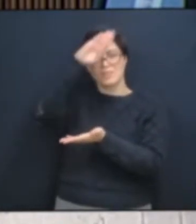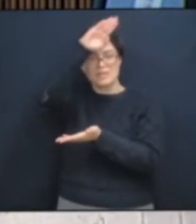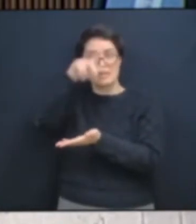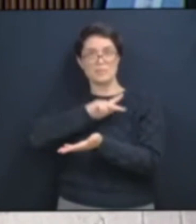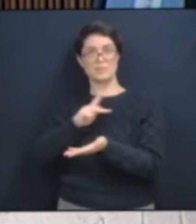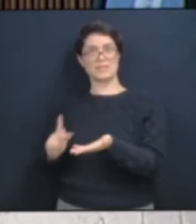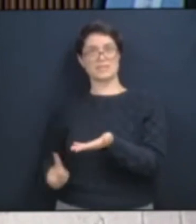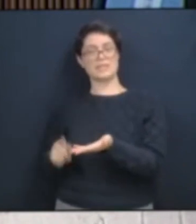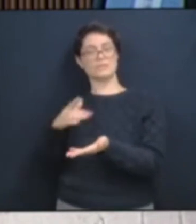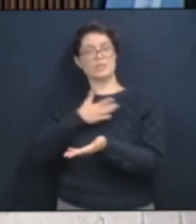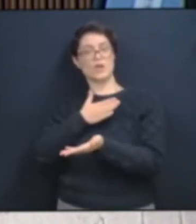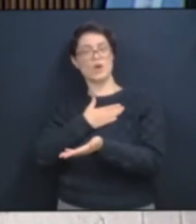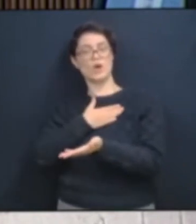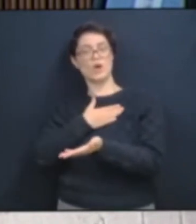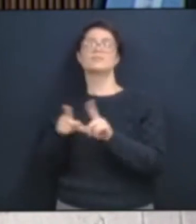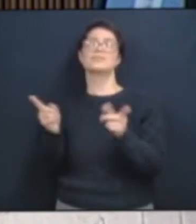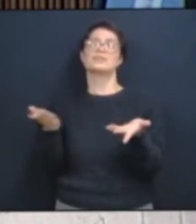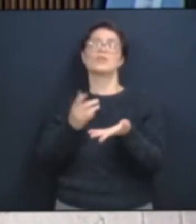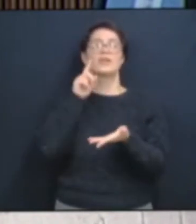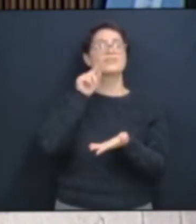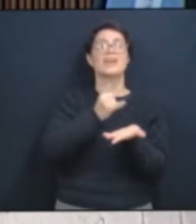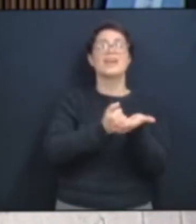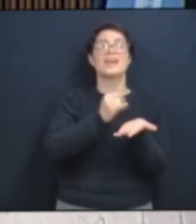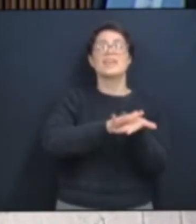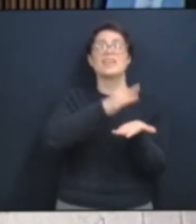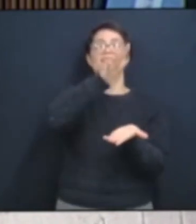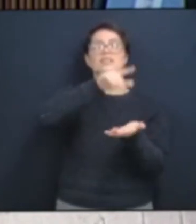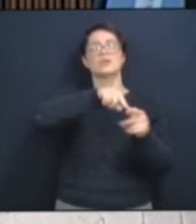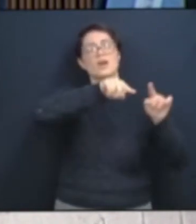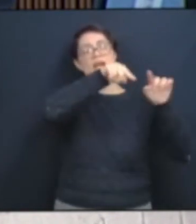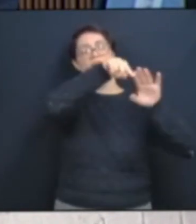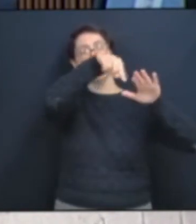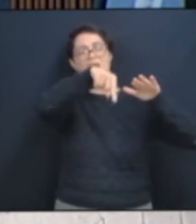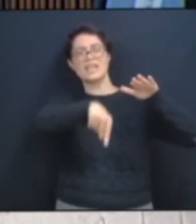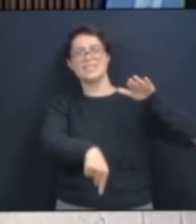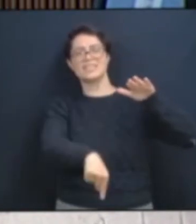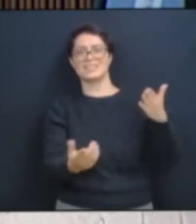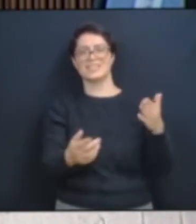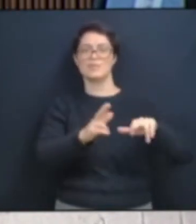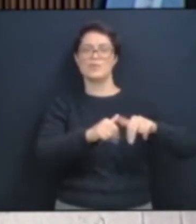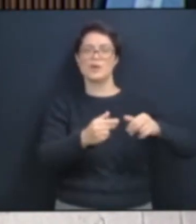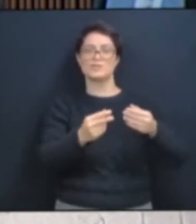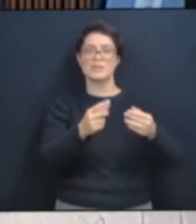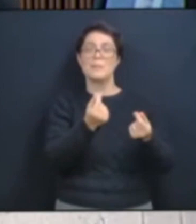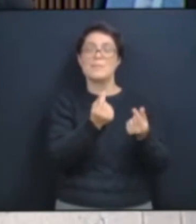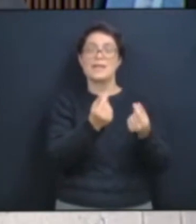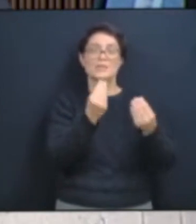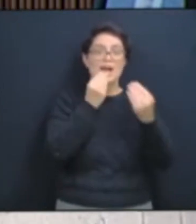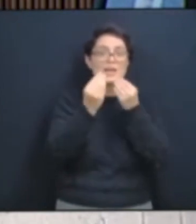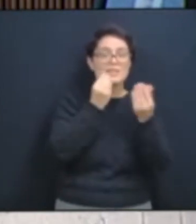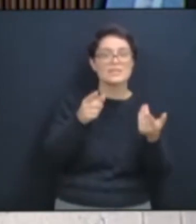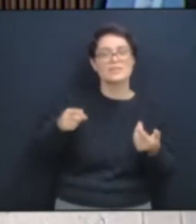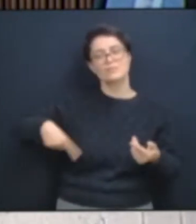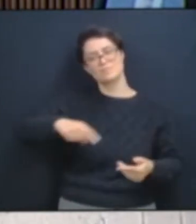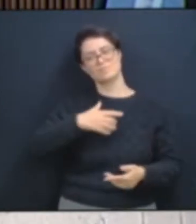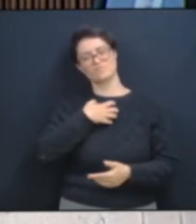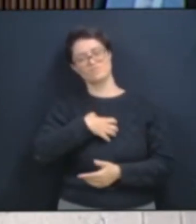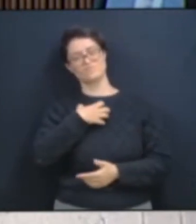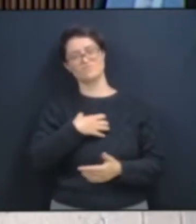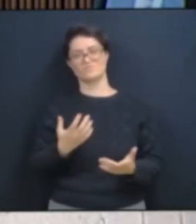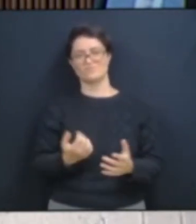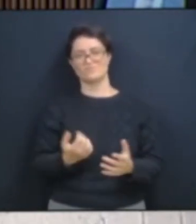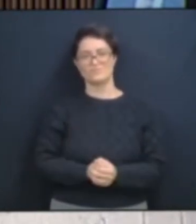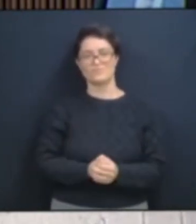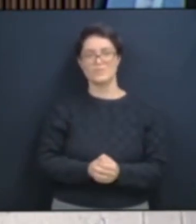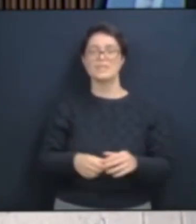Que a inflação está em queda, puxada inclusive pelo preço dos alimentos. Sabe o que desespera? O desemprego